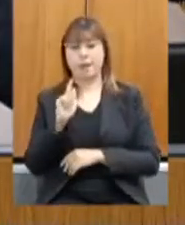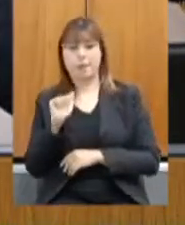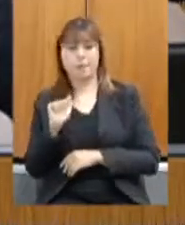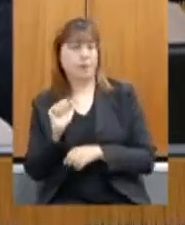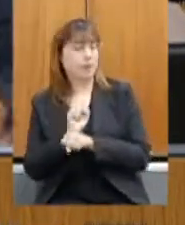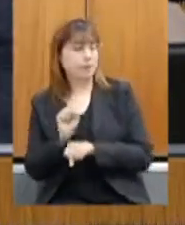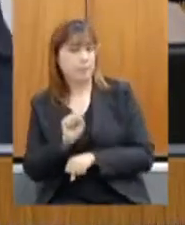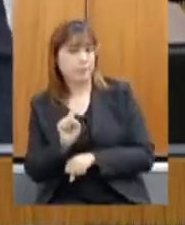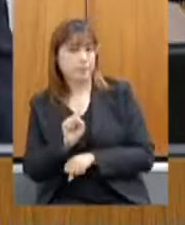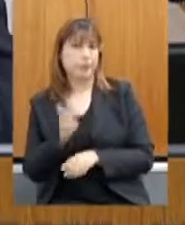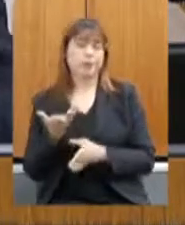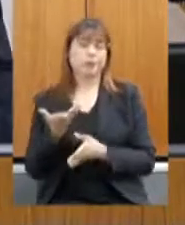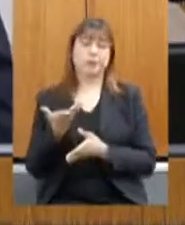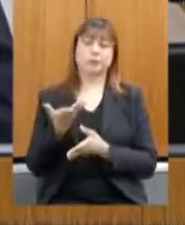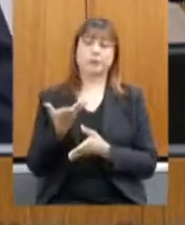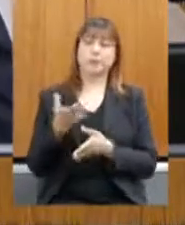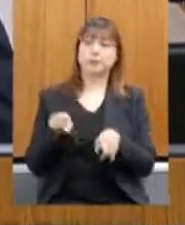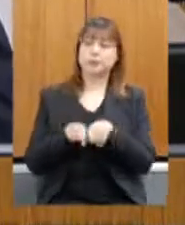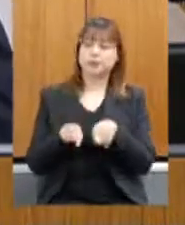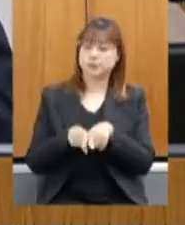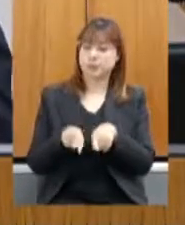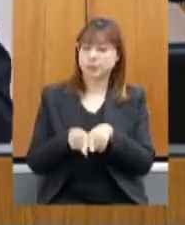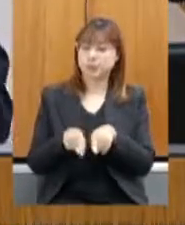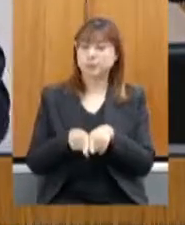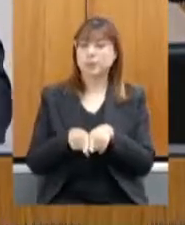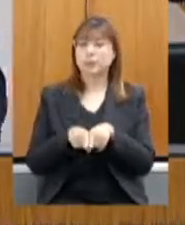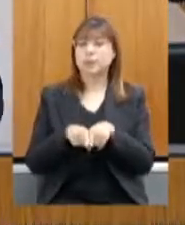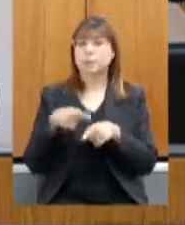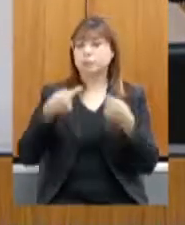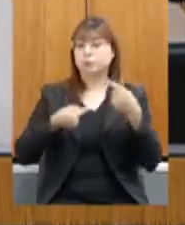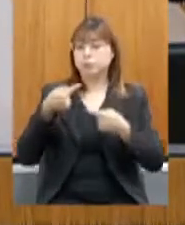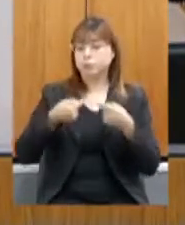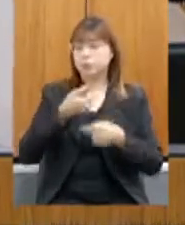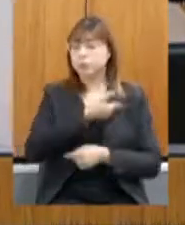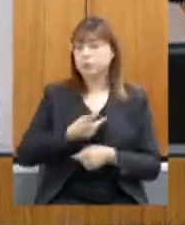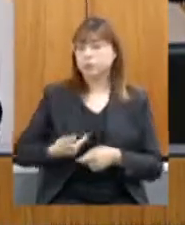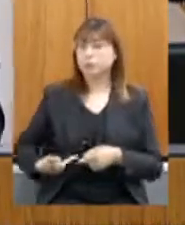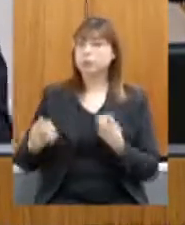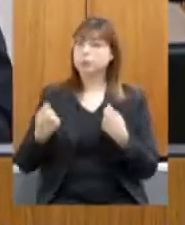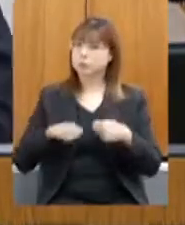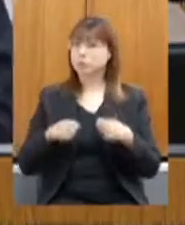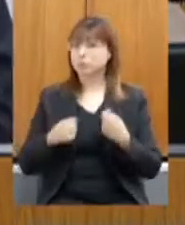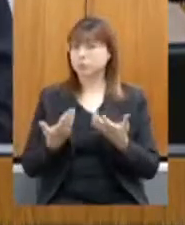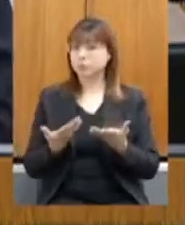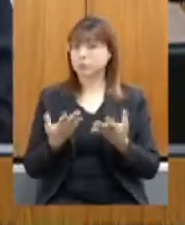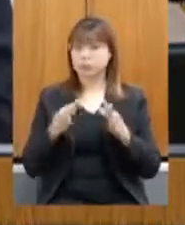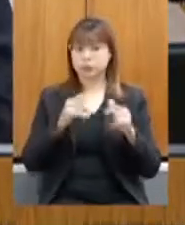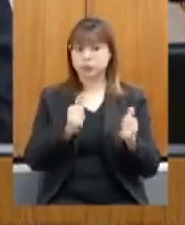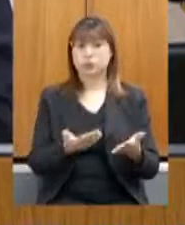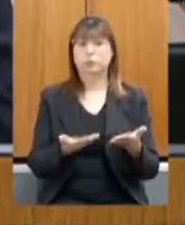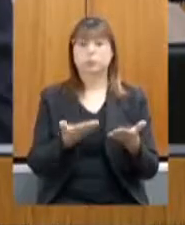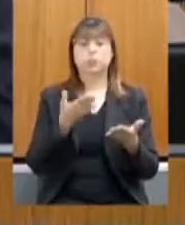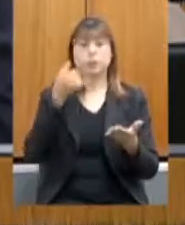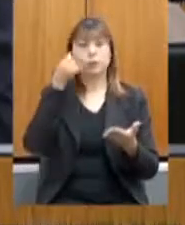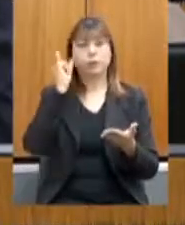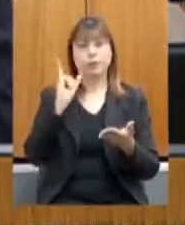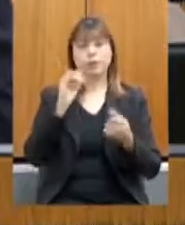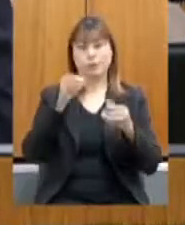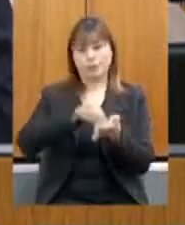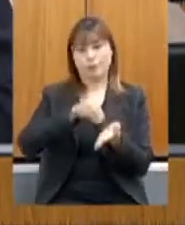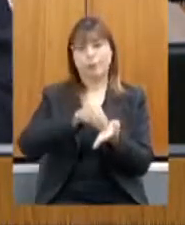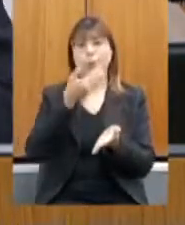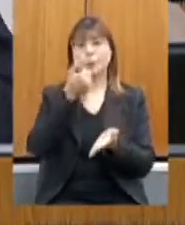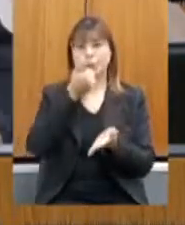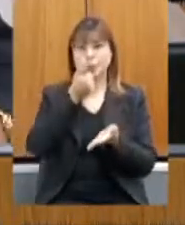públicas precisam chegar na ponta da linha para que não falte alimento na mesa da cidade. e o